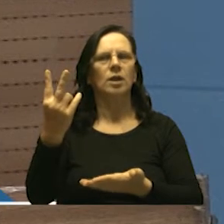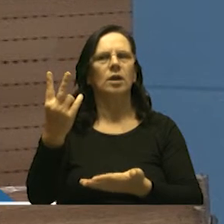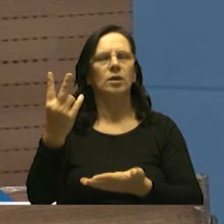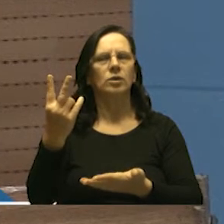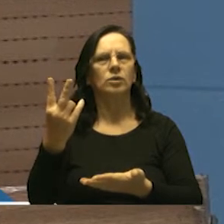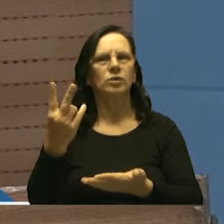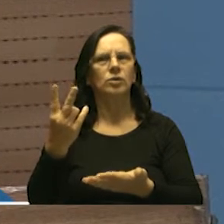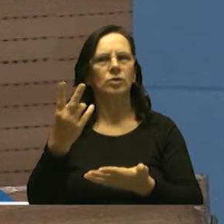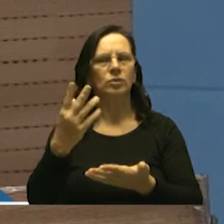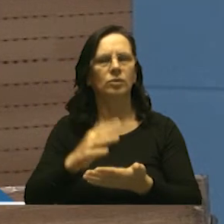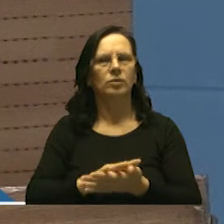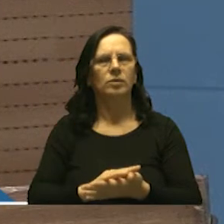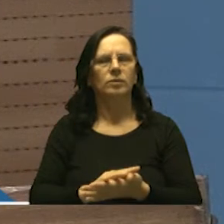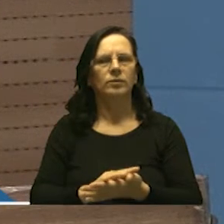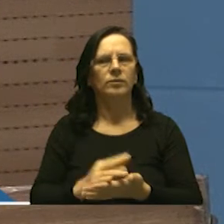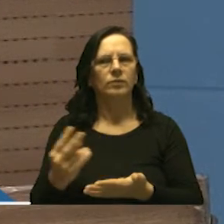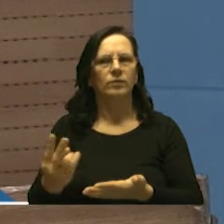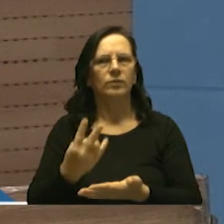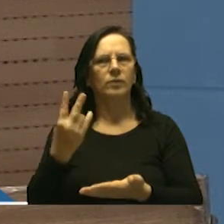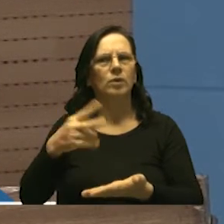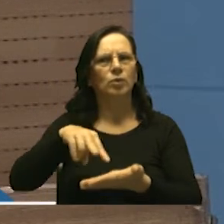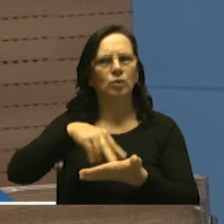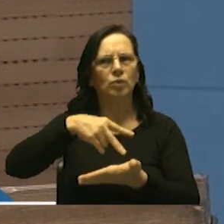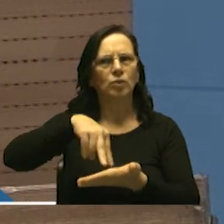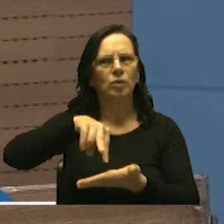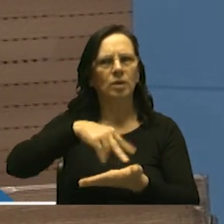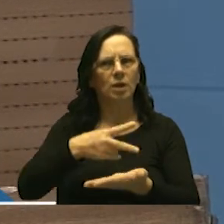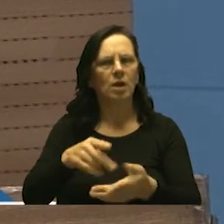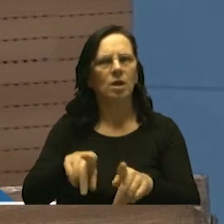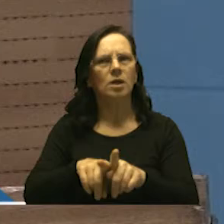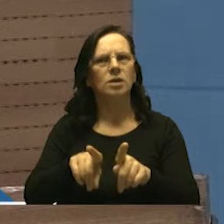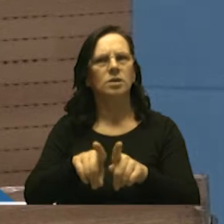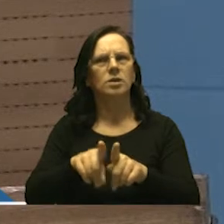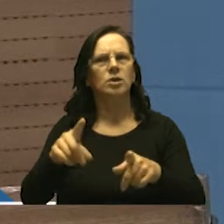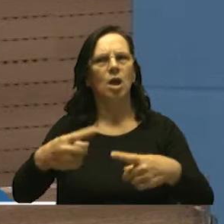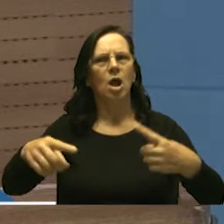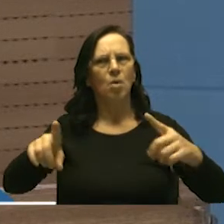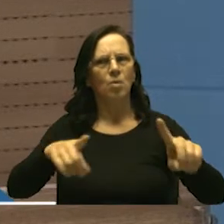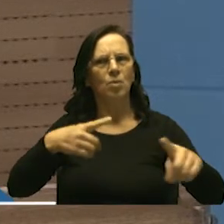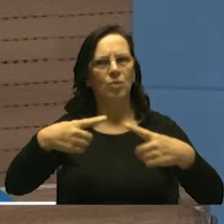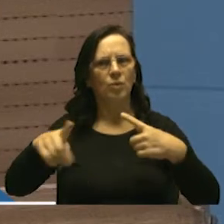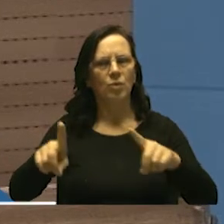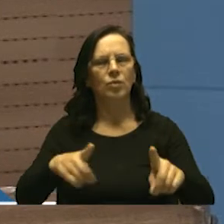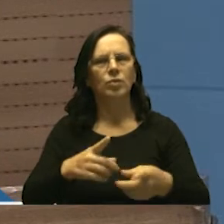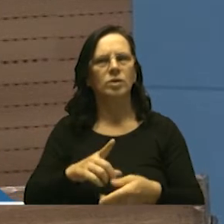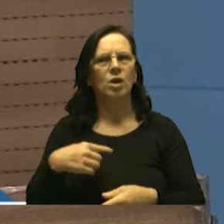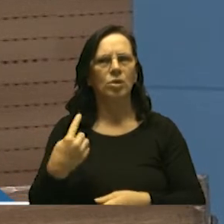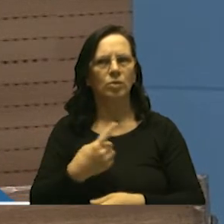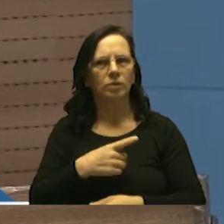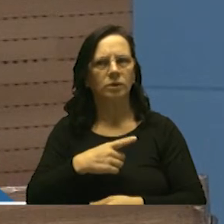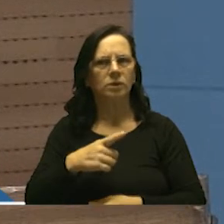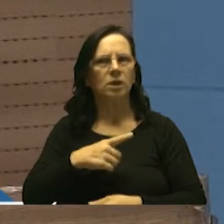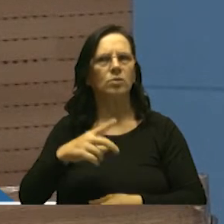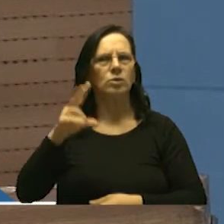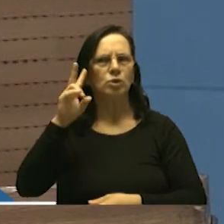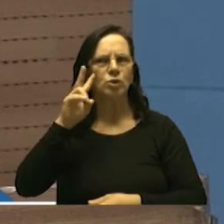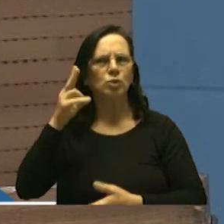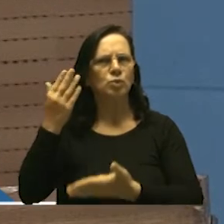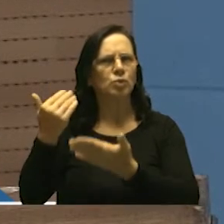nossa municipalidade. temos história, temos títulos,